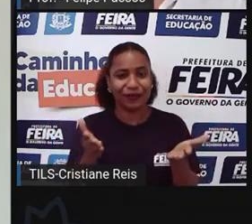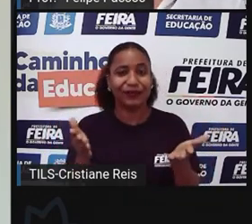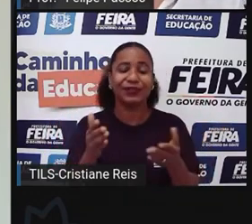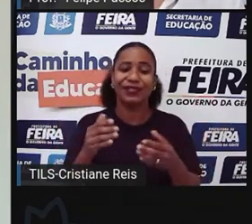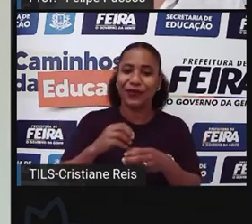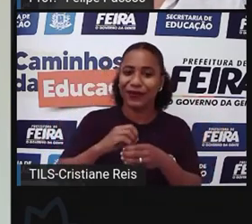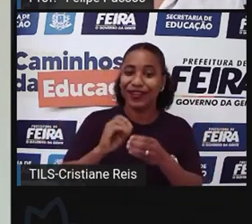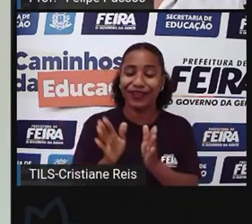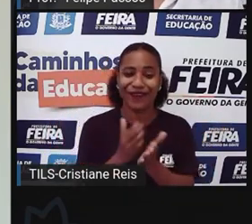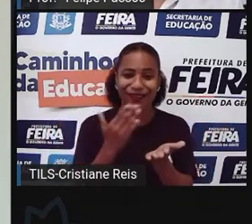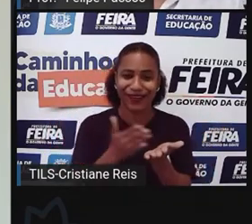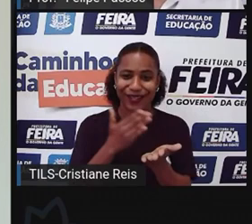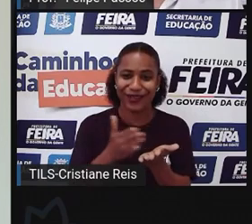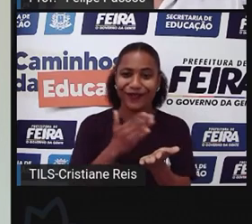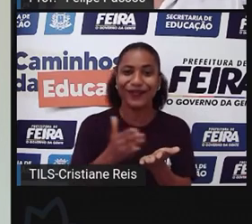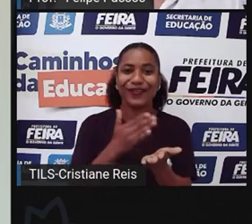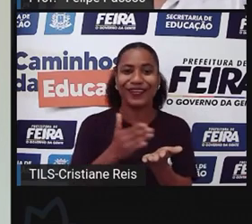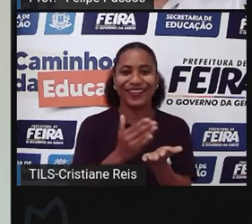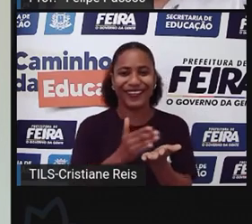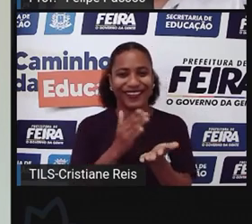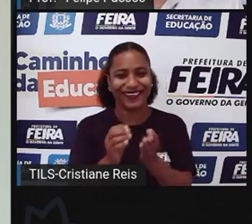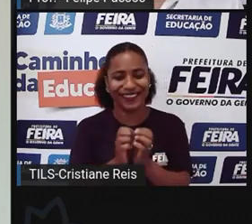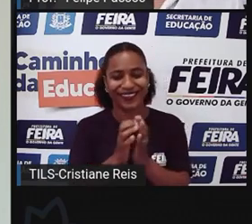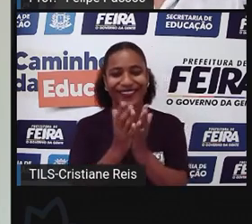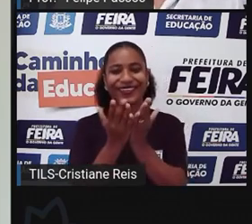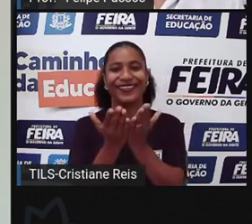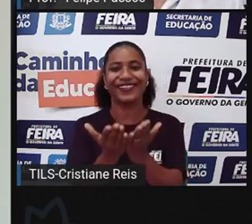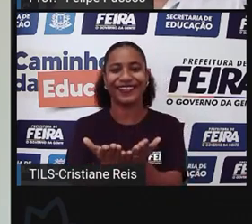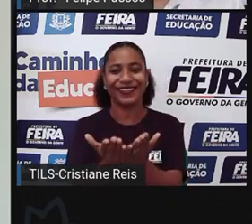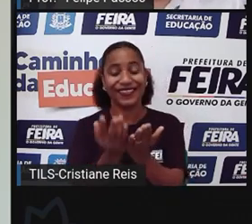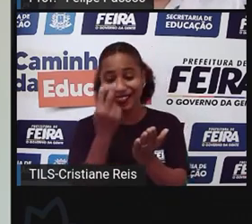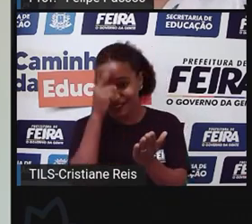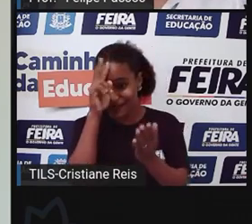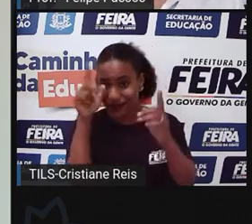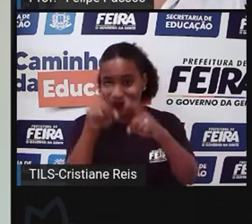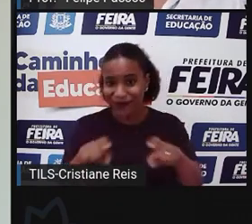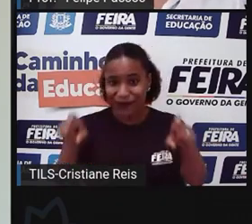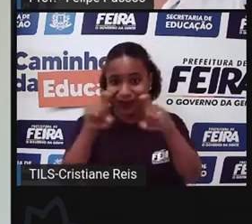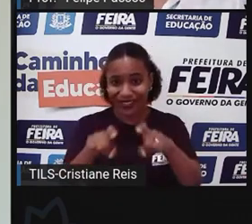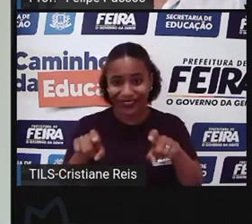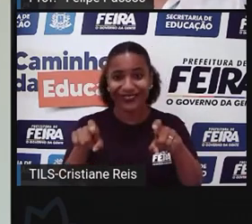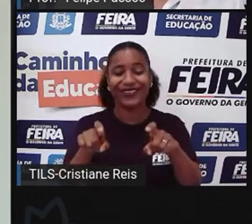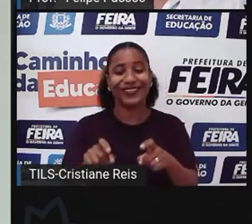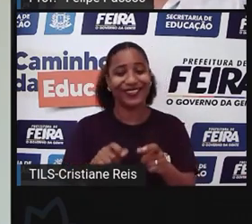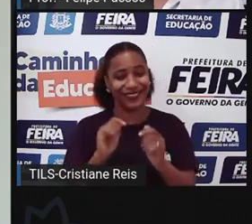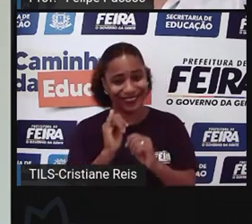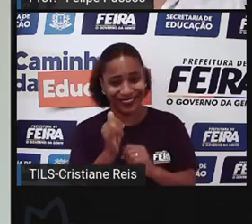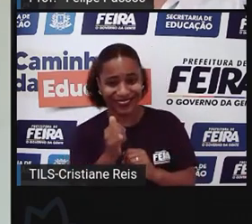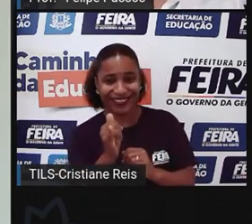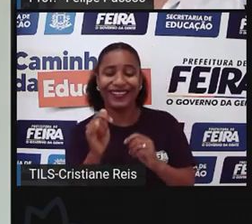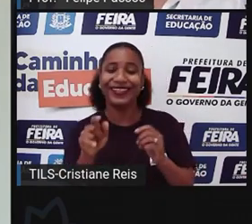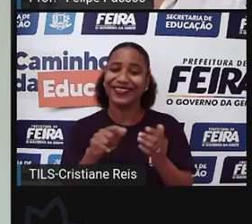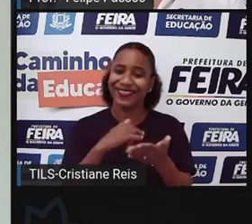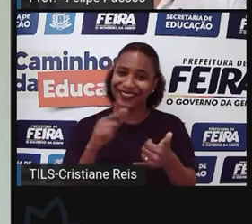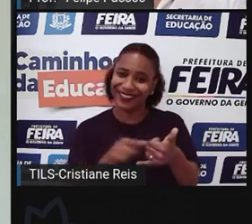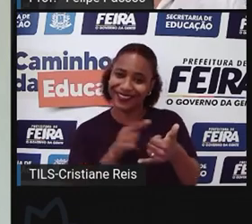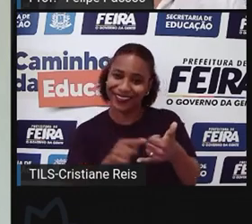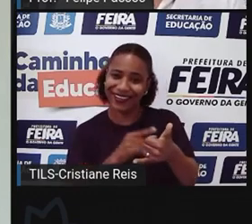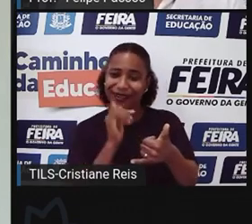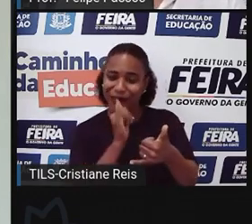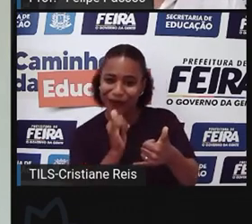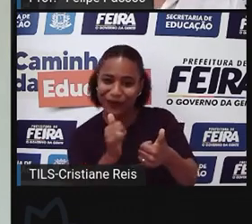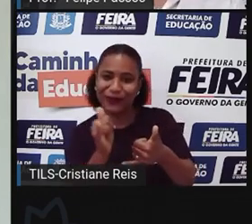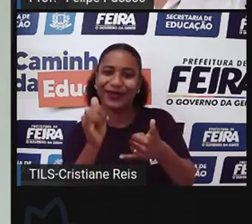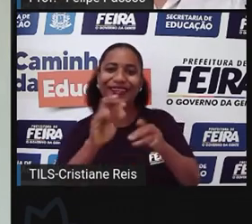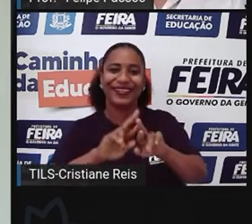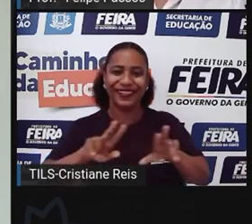livros, que é uma caixinha, no computador, que é uma caixinha, e no celular, que é outra caixinha. Pronto, muito obrigado, pro